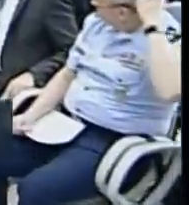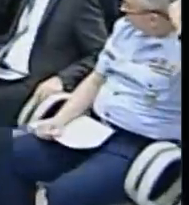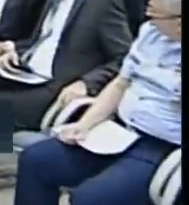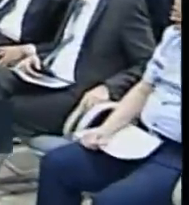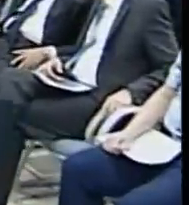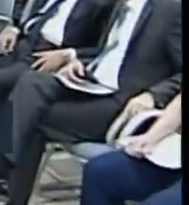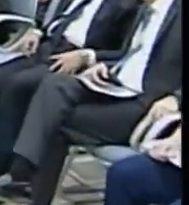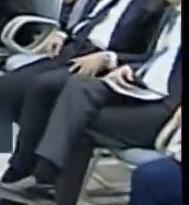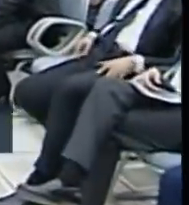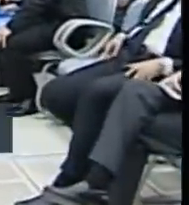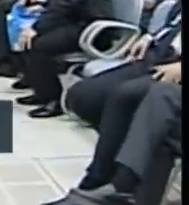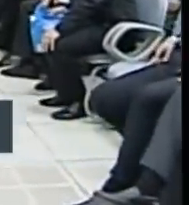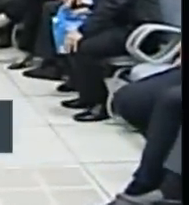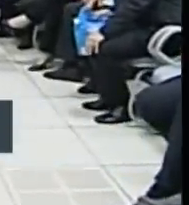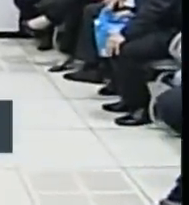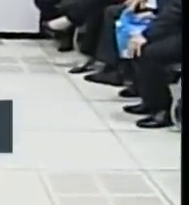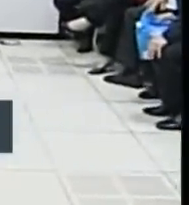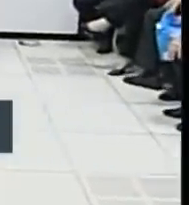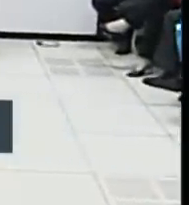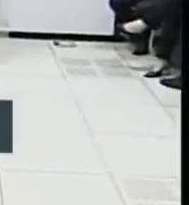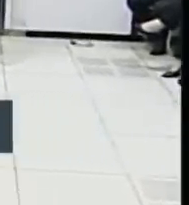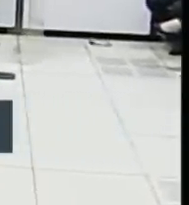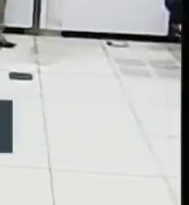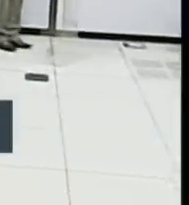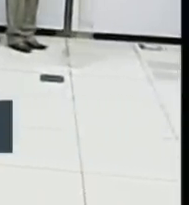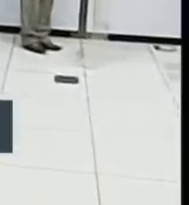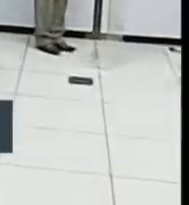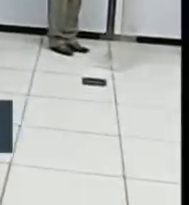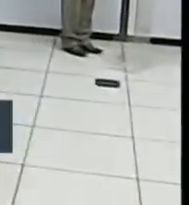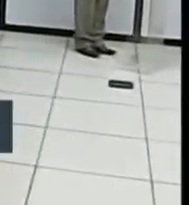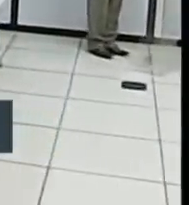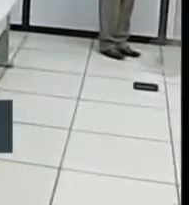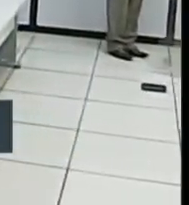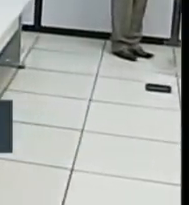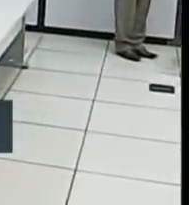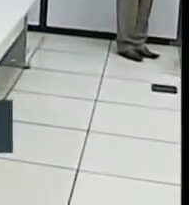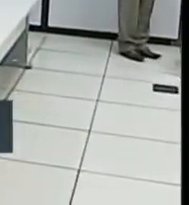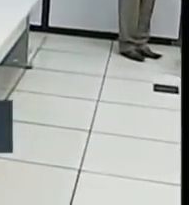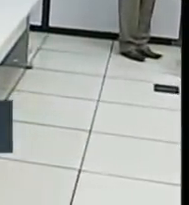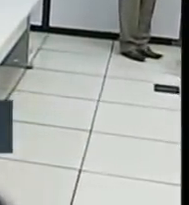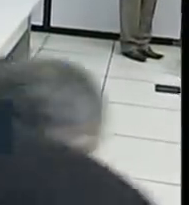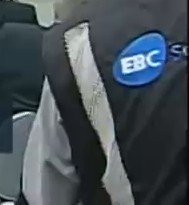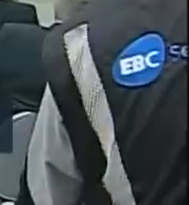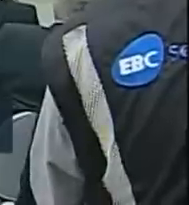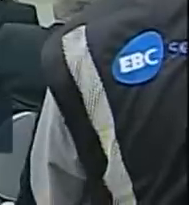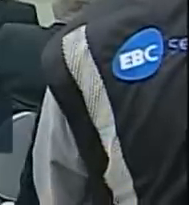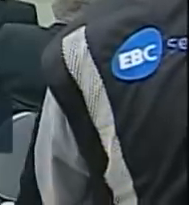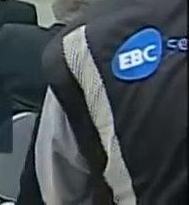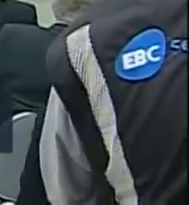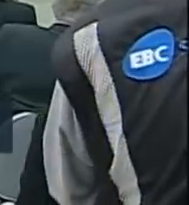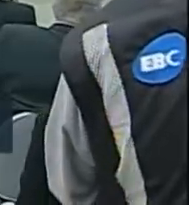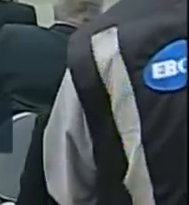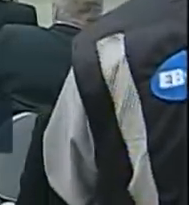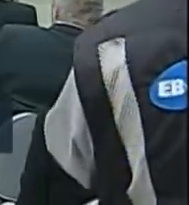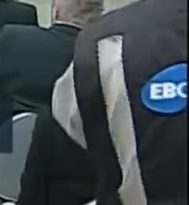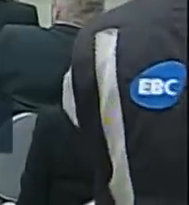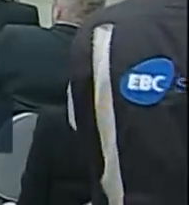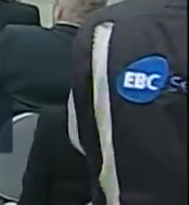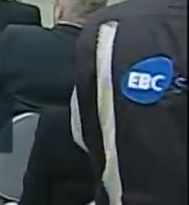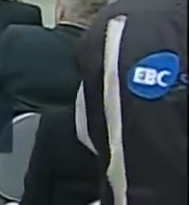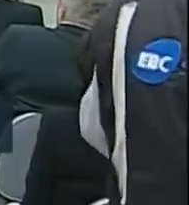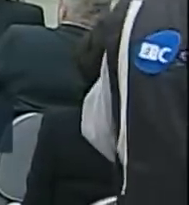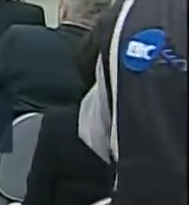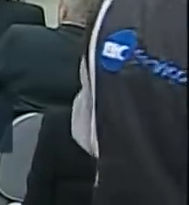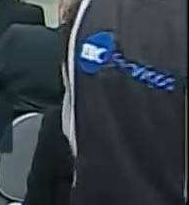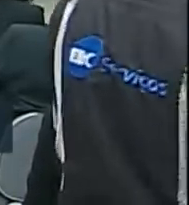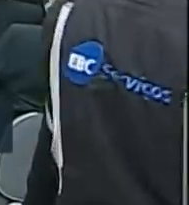investir na prevenção. E para isso, esse ano, quase 4.500 pessoas já foram capacitadas, são agentes da defesa civil